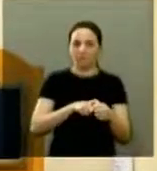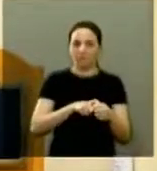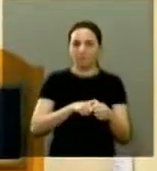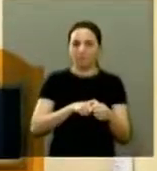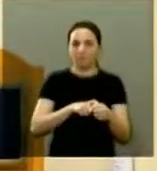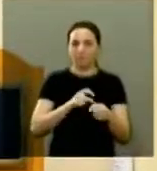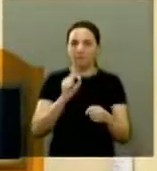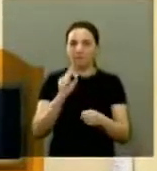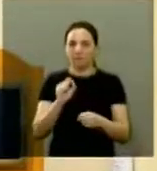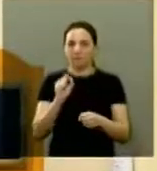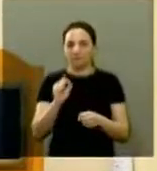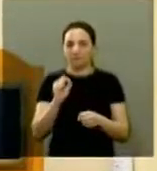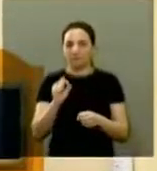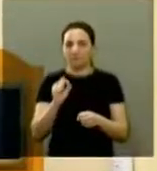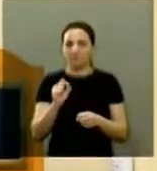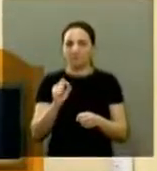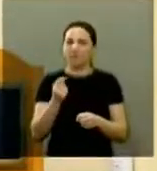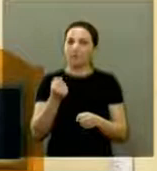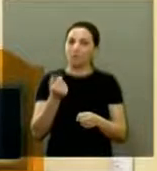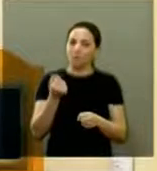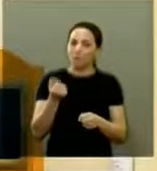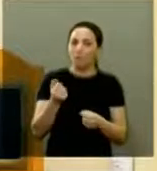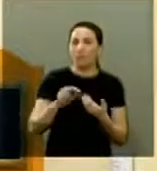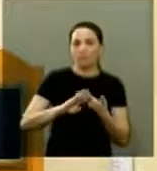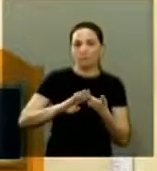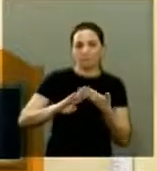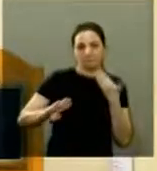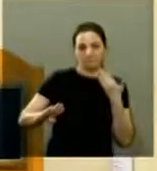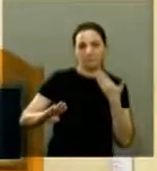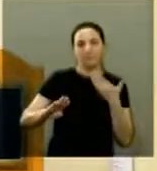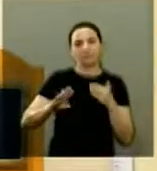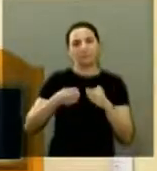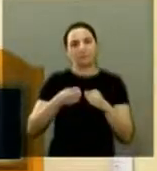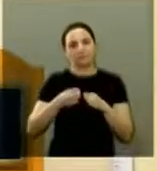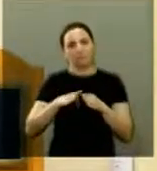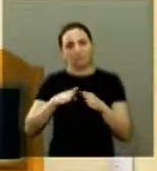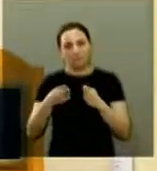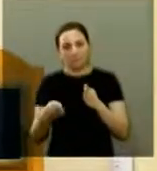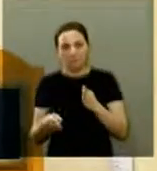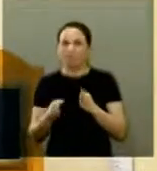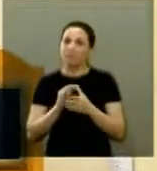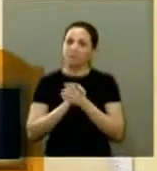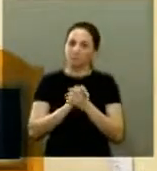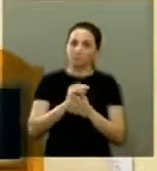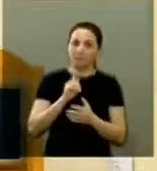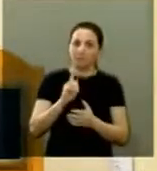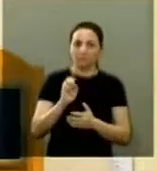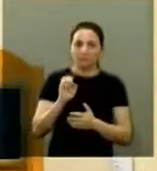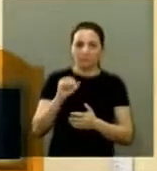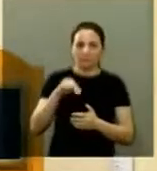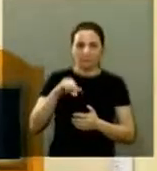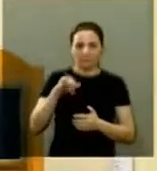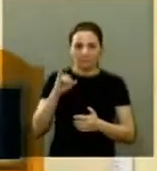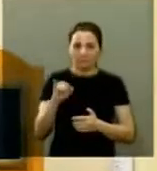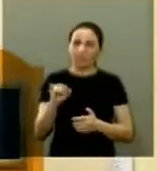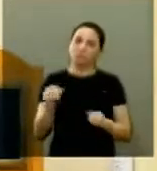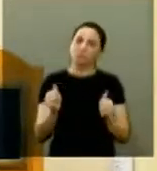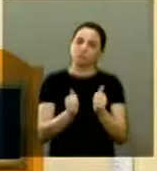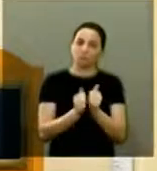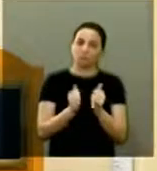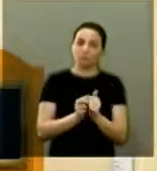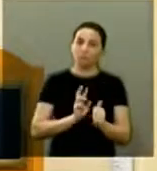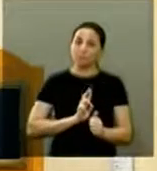ter ficado pouco tempo fora, cumprimentar a vereadora Gianni Trevisoli, que junto com a Dilson Vital